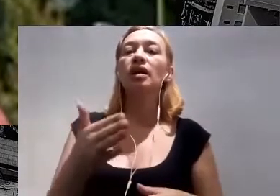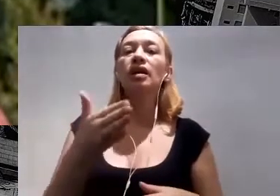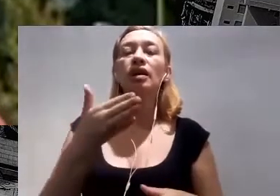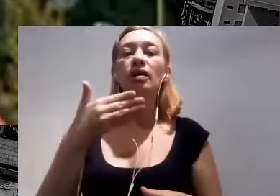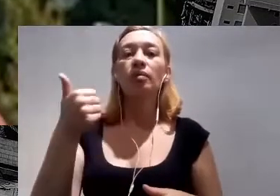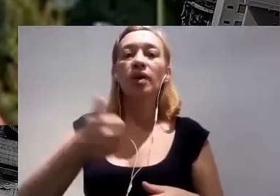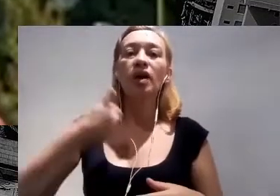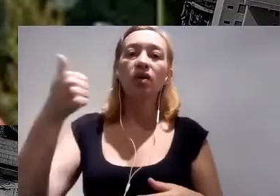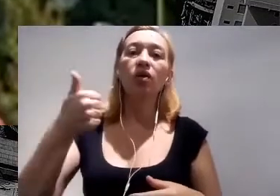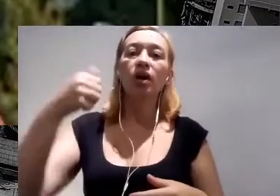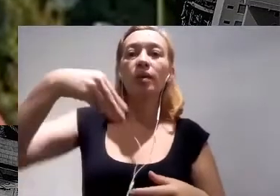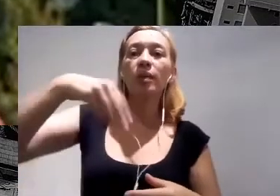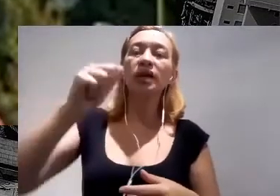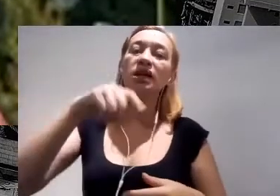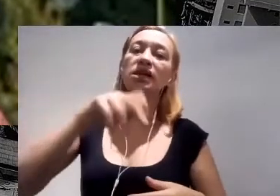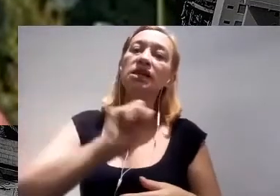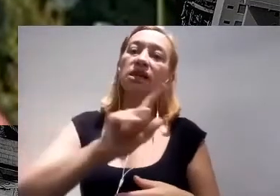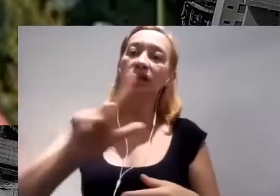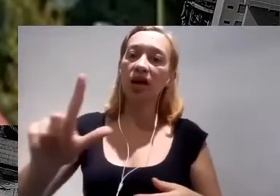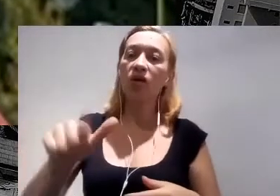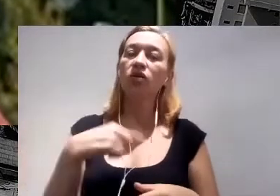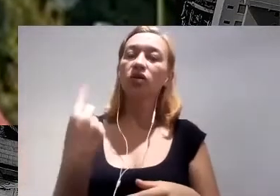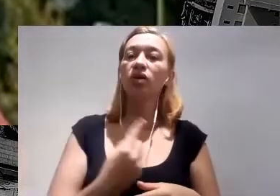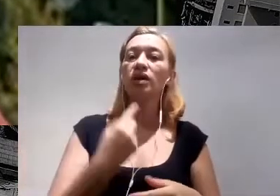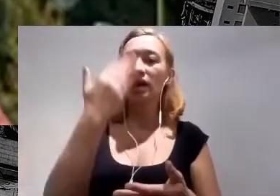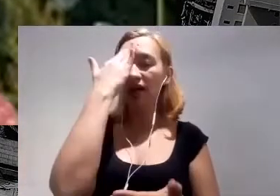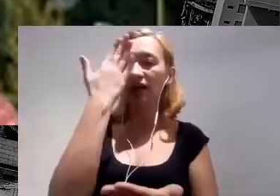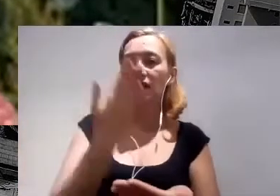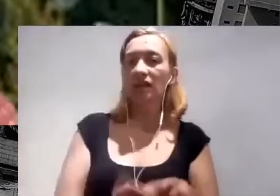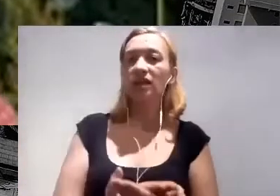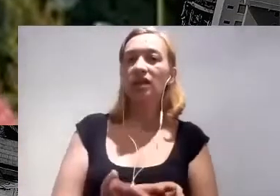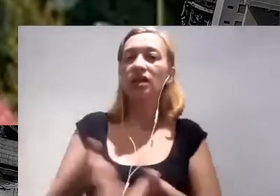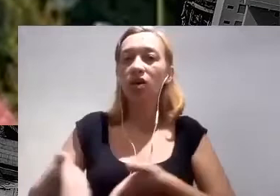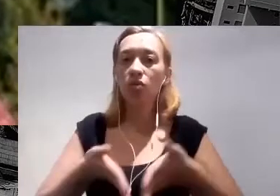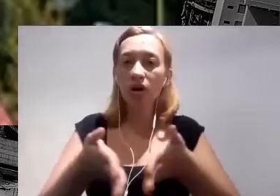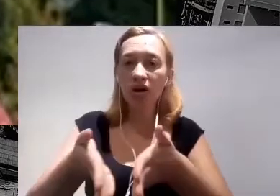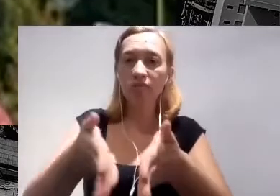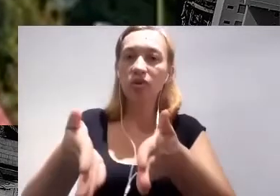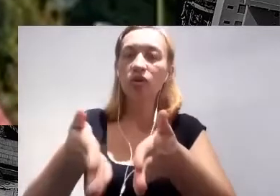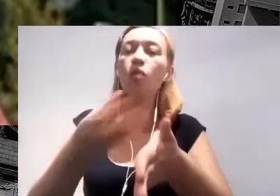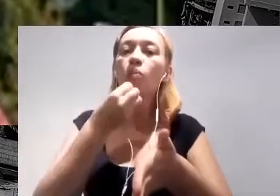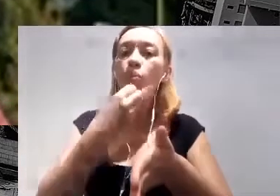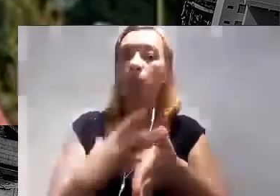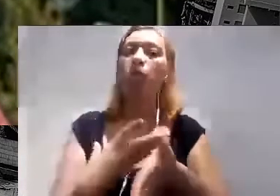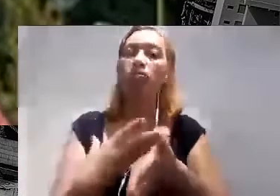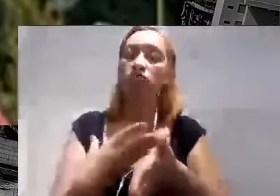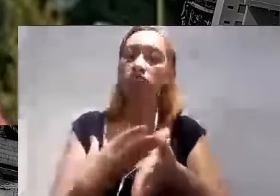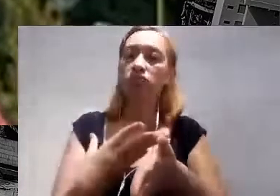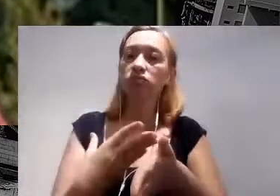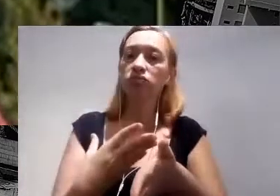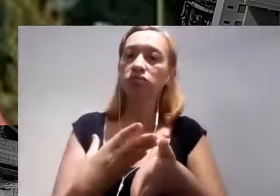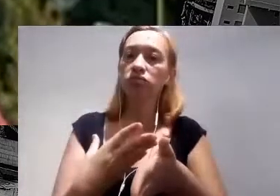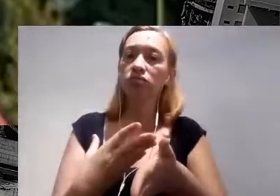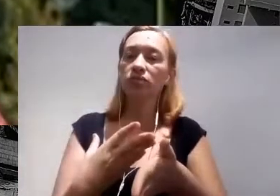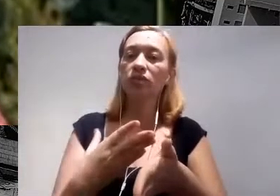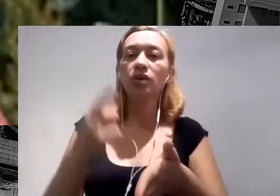racional da arte. Acredita bastante que esse é um caminho bom aí quando a gente pensa de segurança aí.